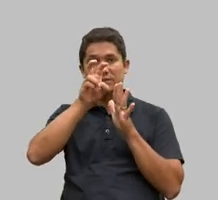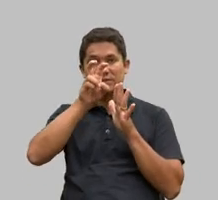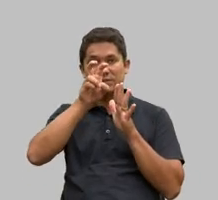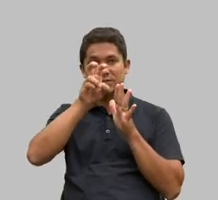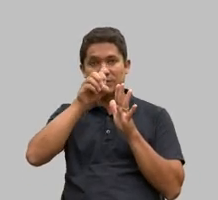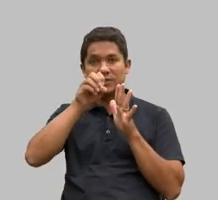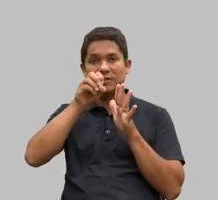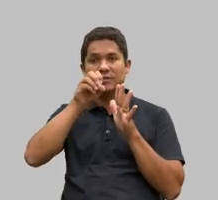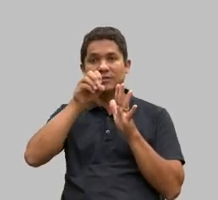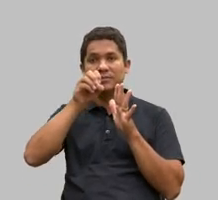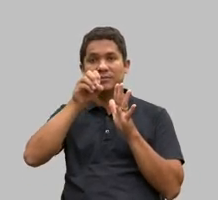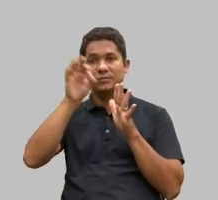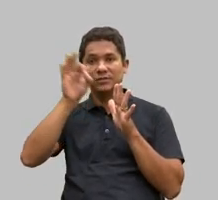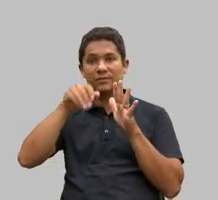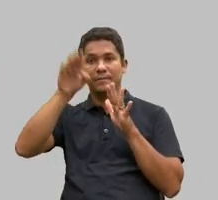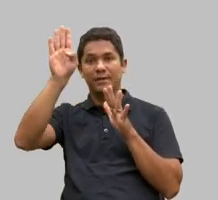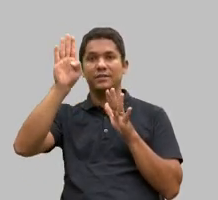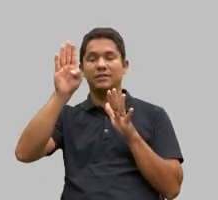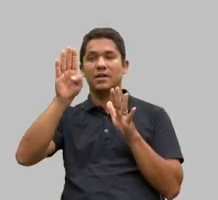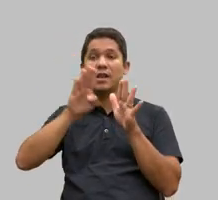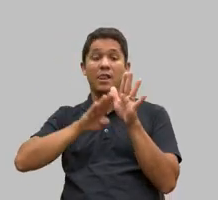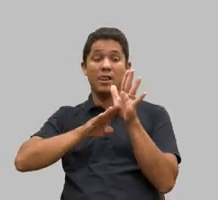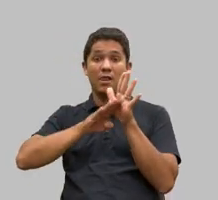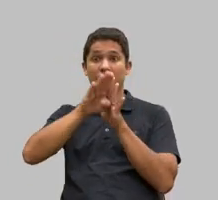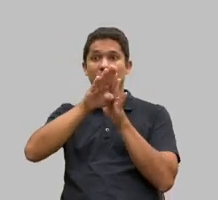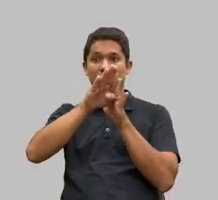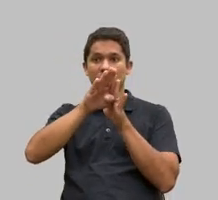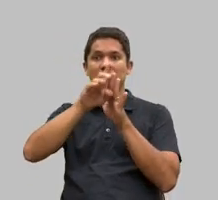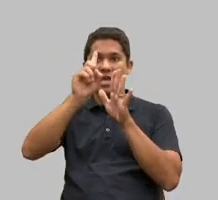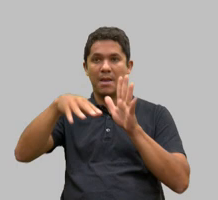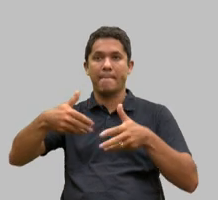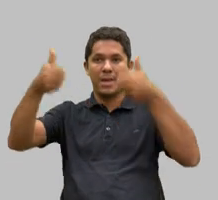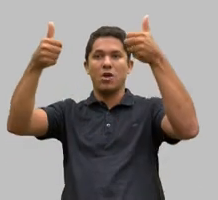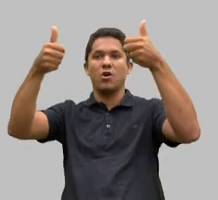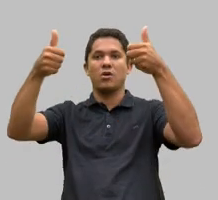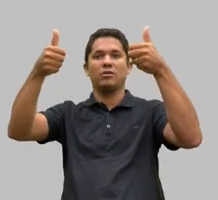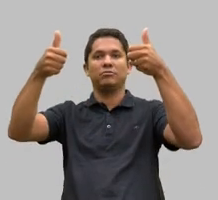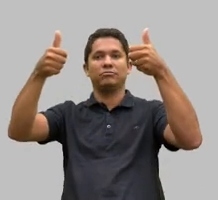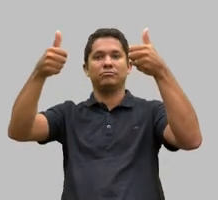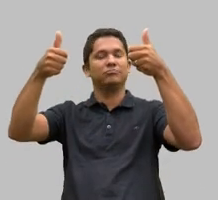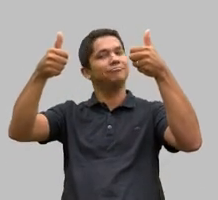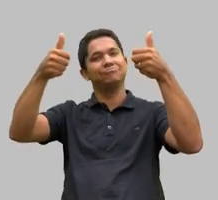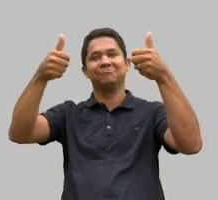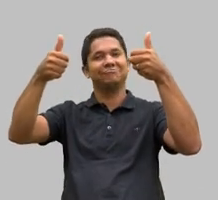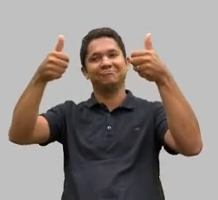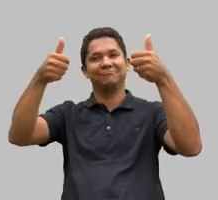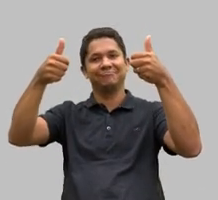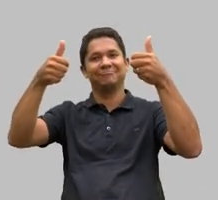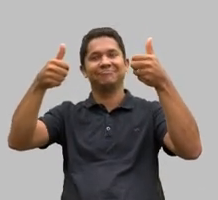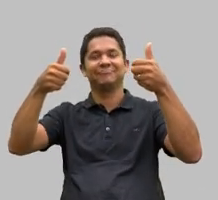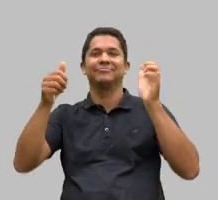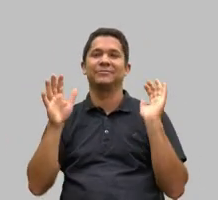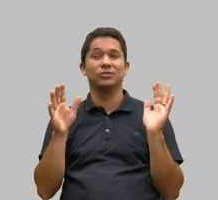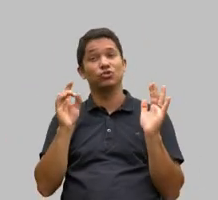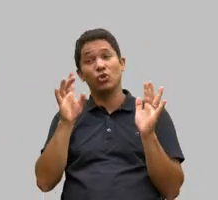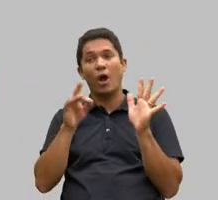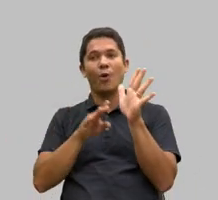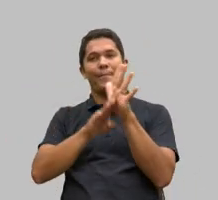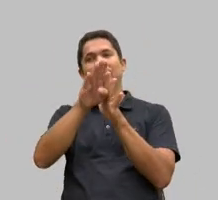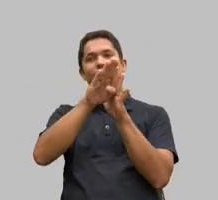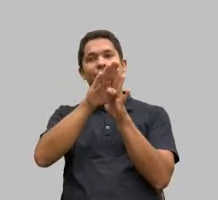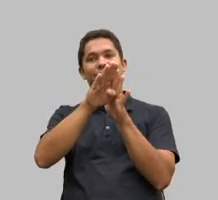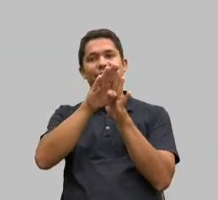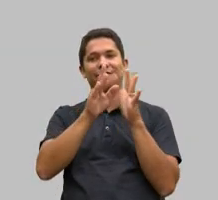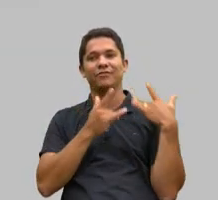voluntariado não significa melhoria da qualidade do trabalho voluntário praticado. Então, nós temos aí um avanço